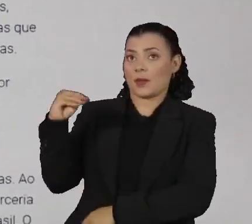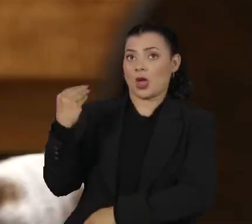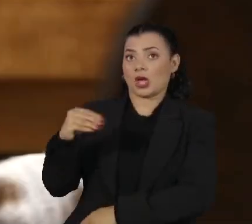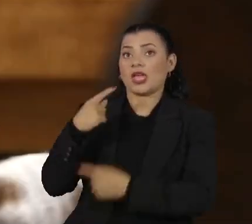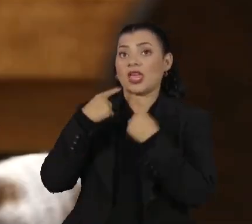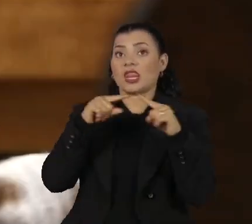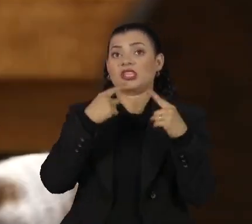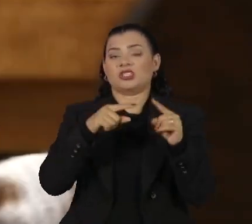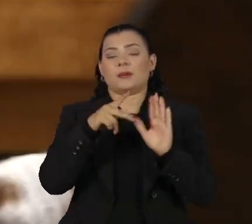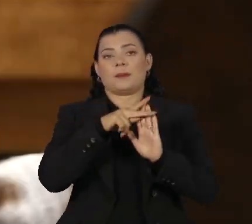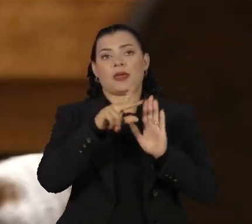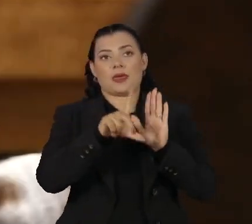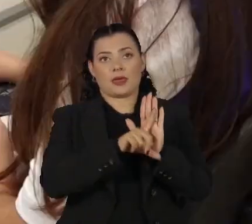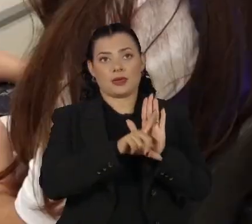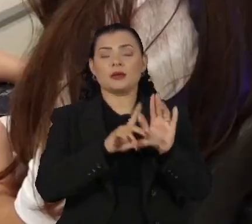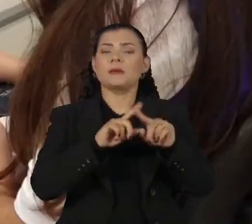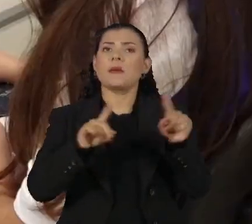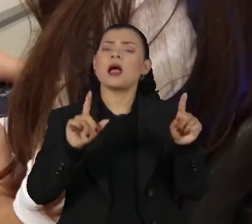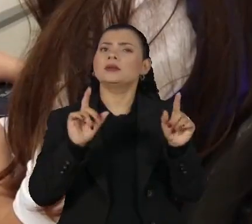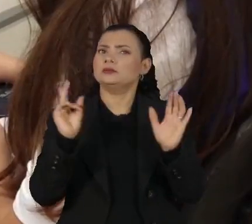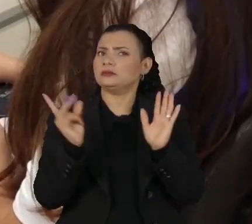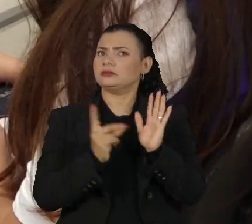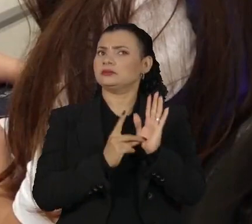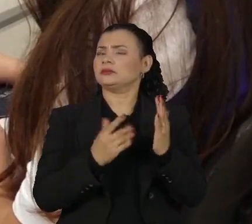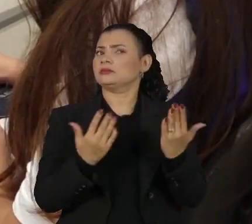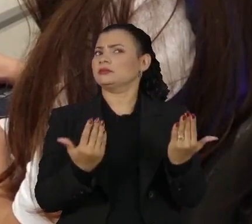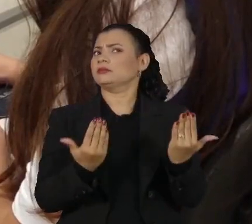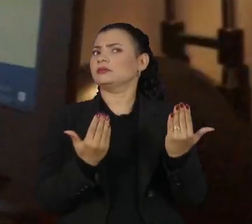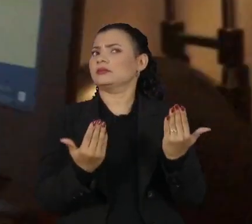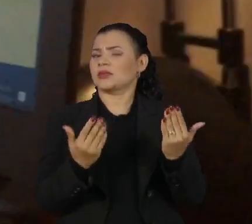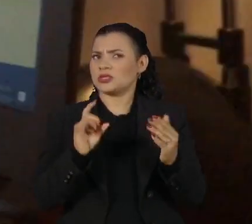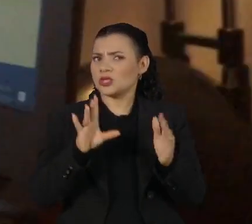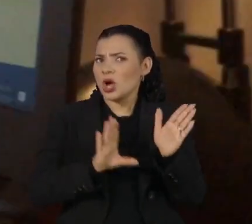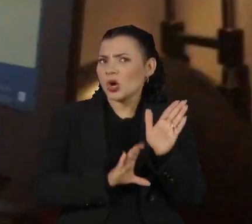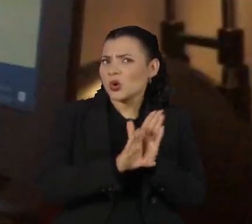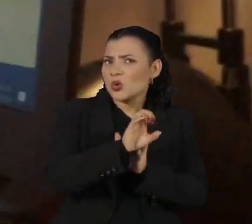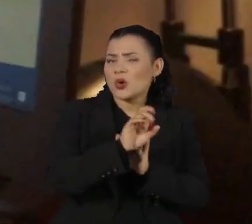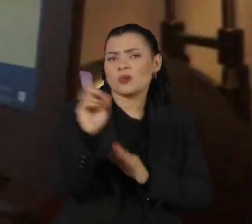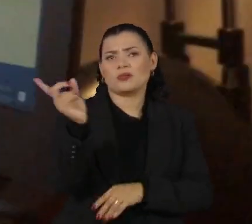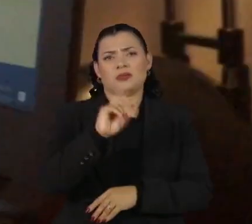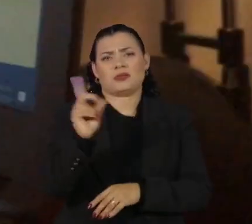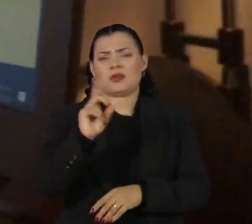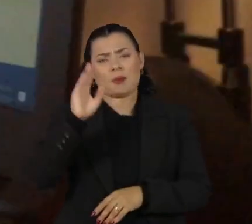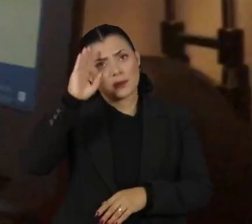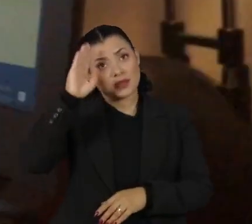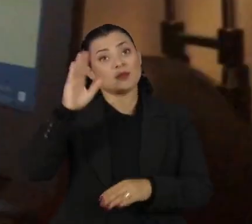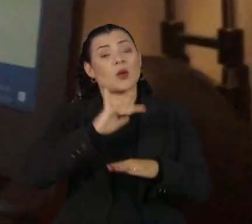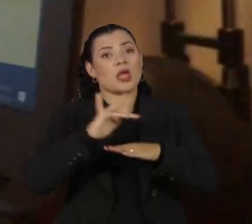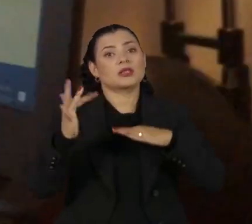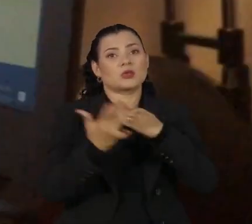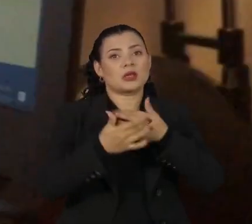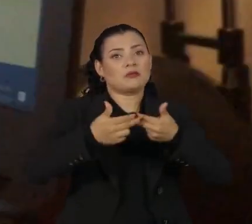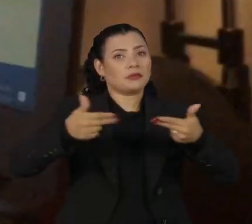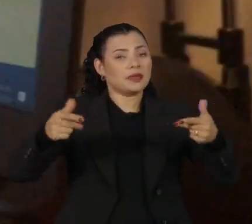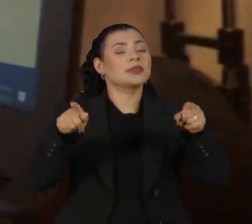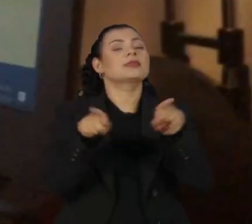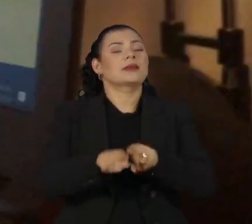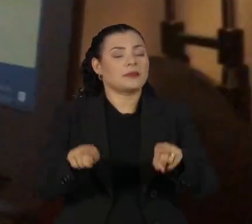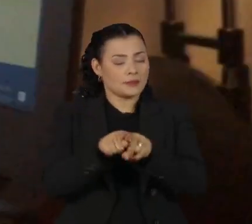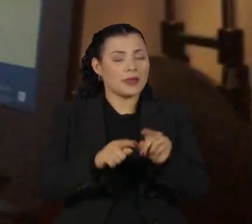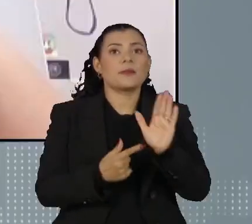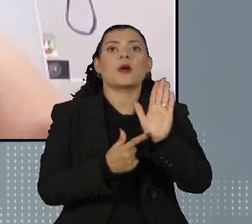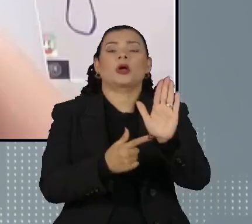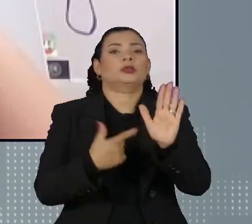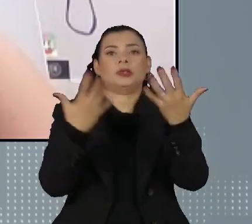projeto. Mas a ofensiva não foi exclusividade apenas do Google. As principais plataformas também têm demonstrado